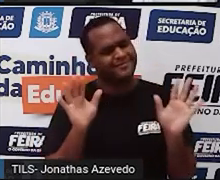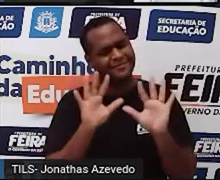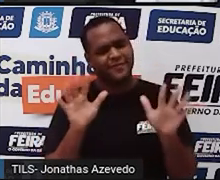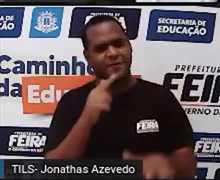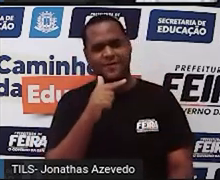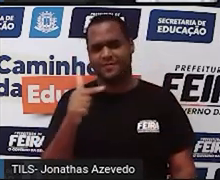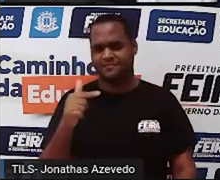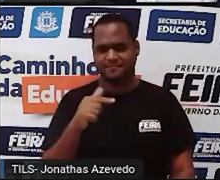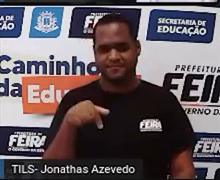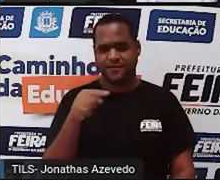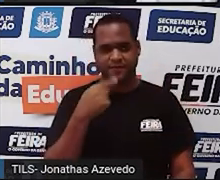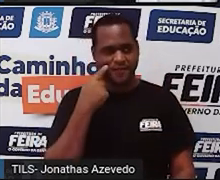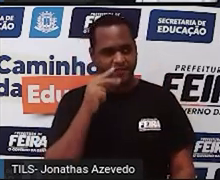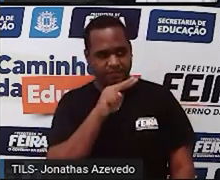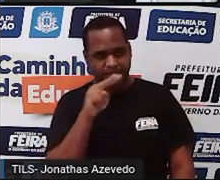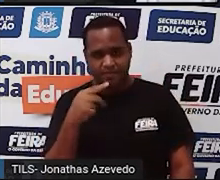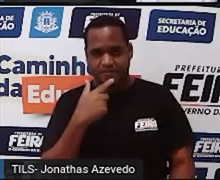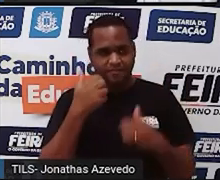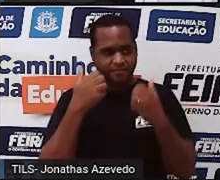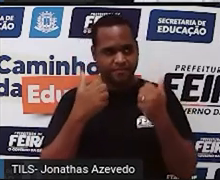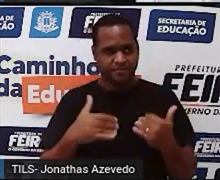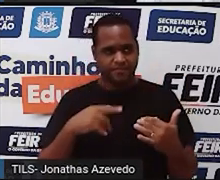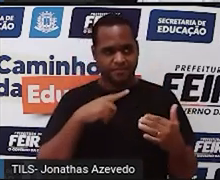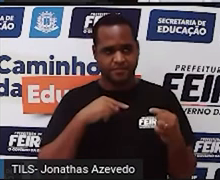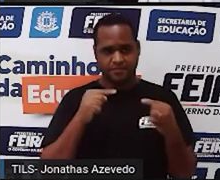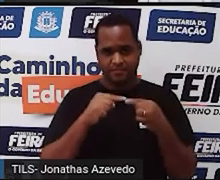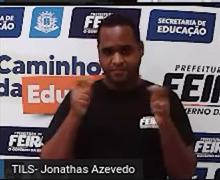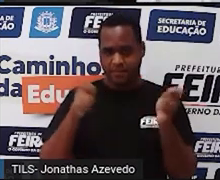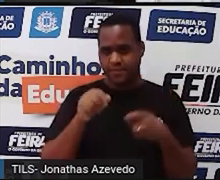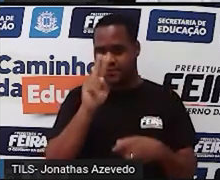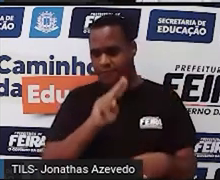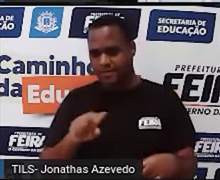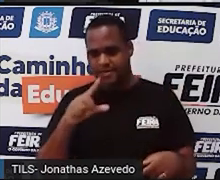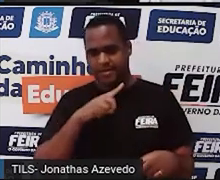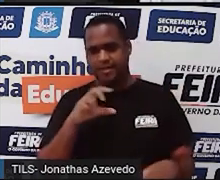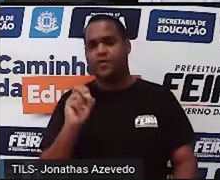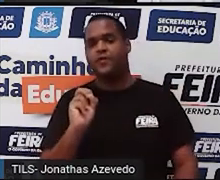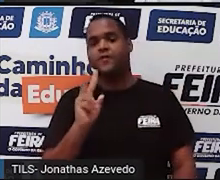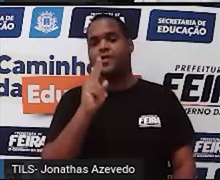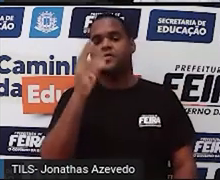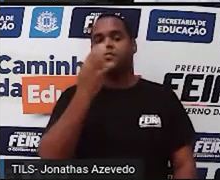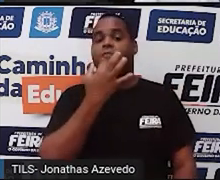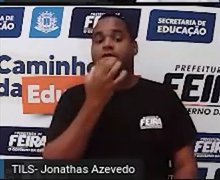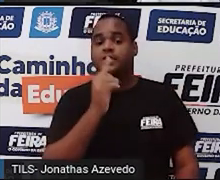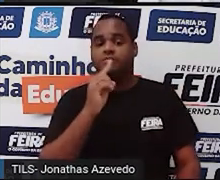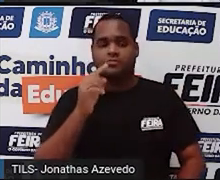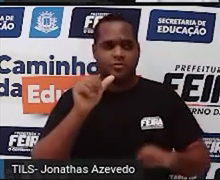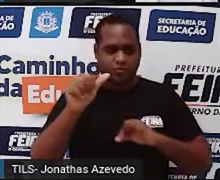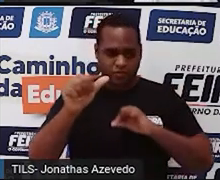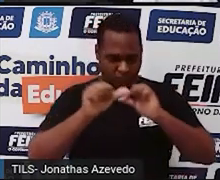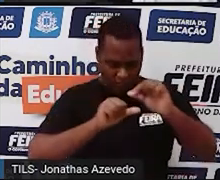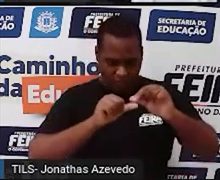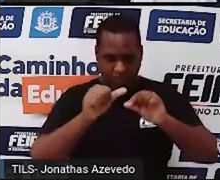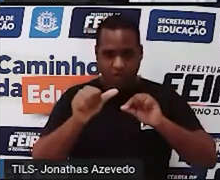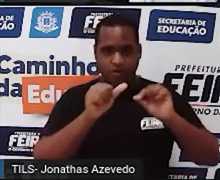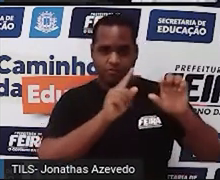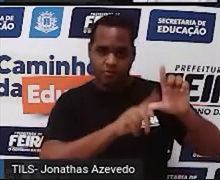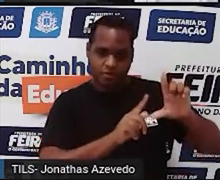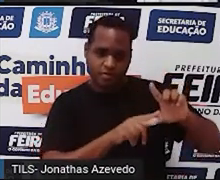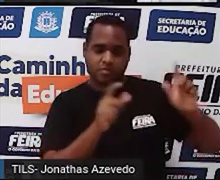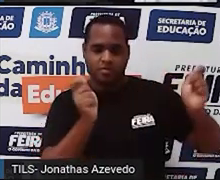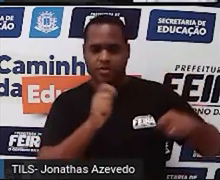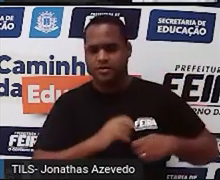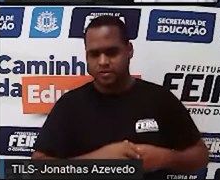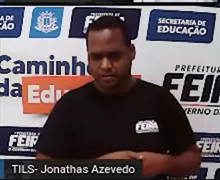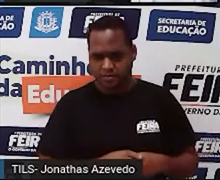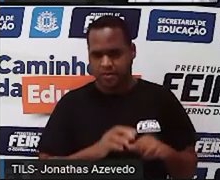Então, como a gente já viu, a gente vai usar isso, né, esse valor desconhecido, a gente vai trocar por uma letra, que ali